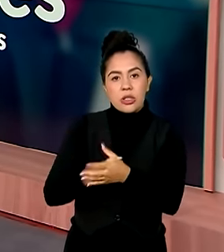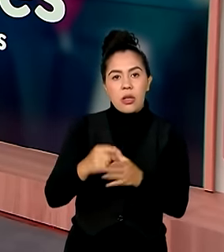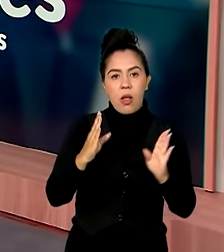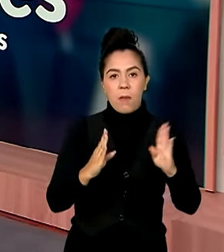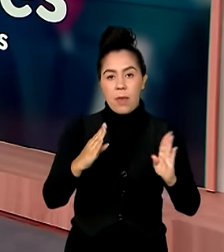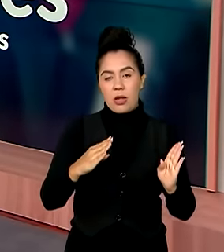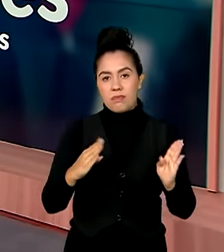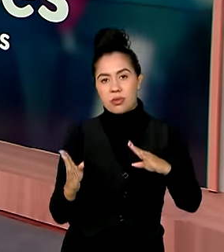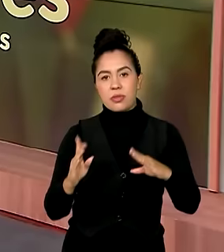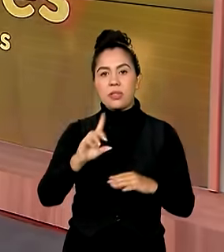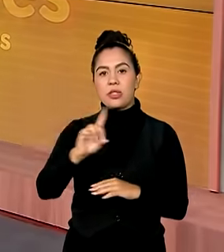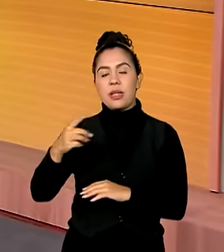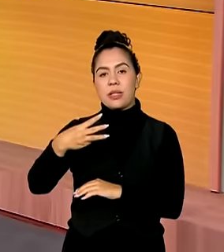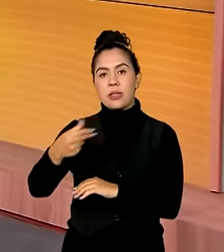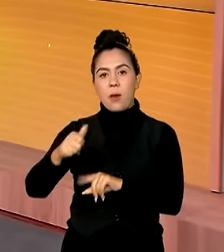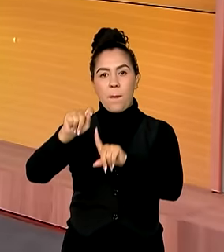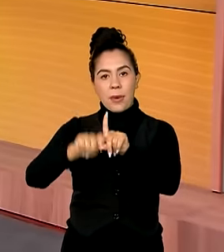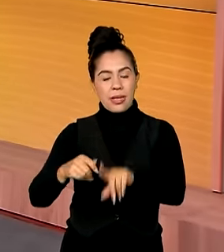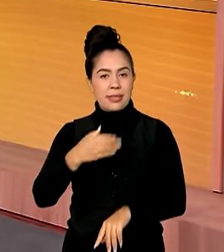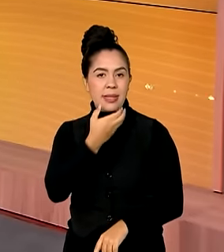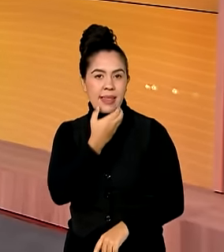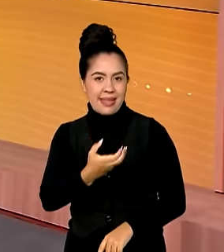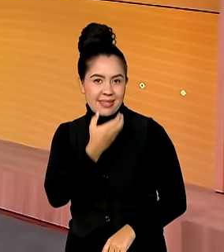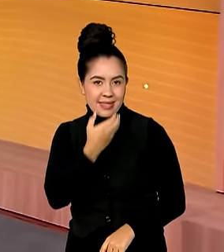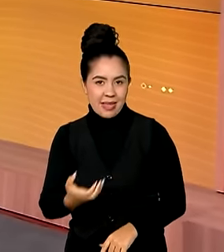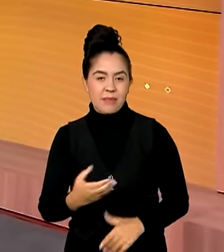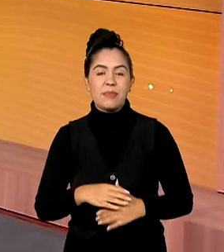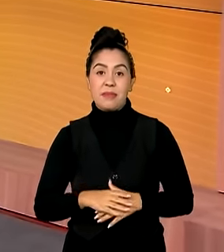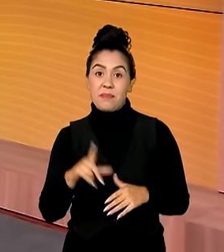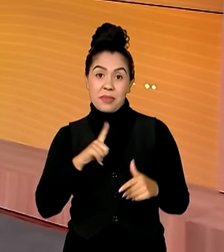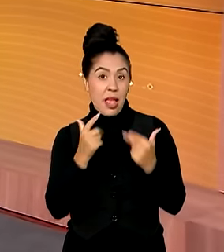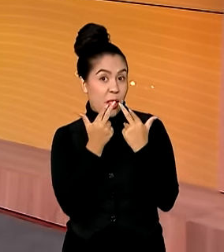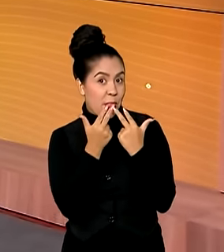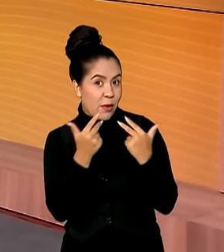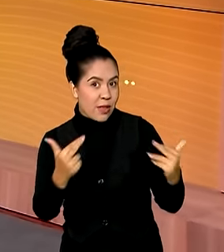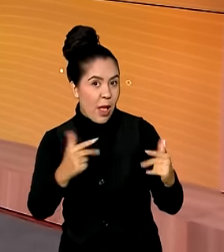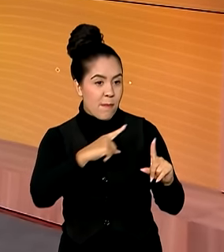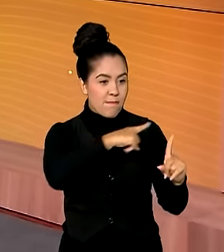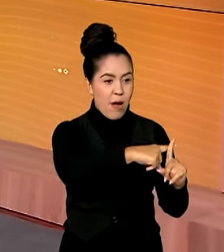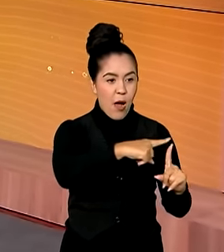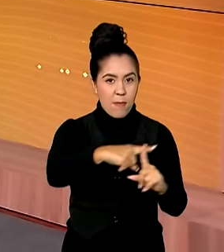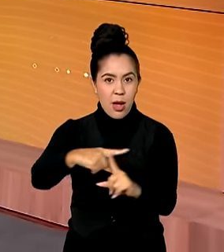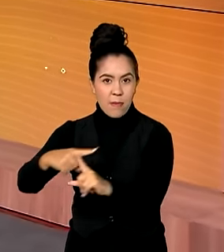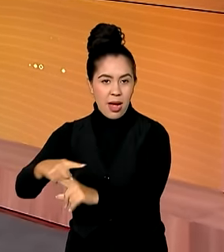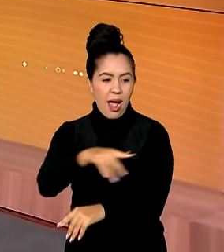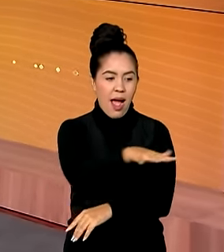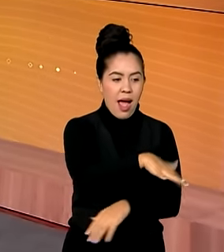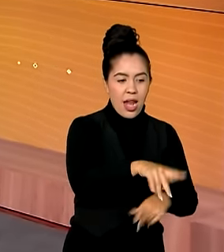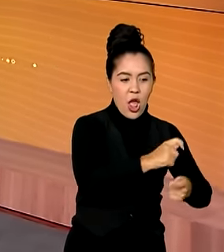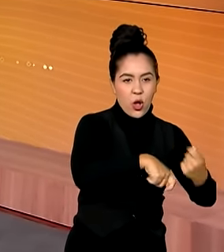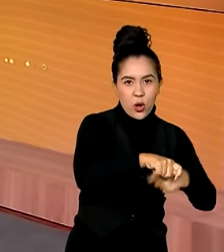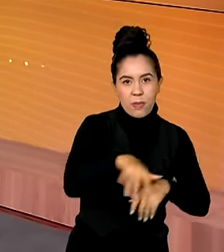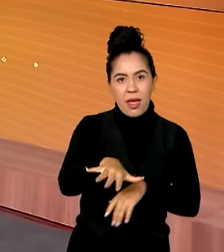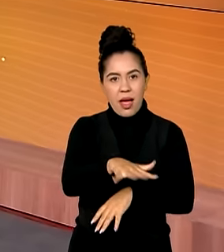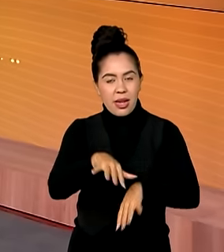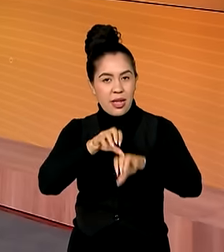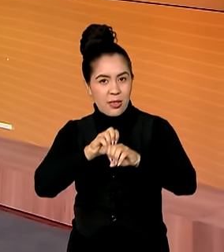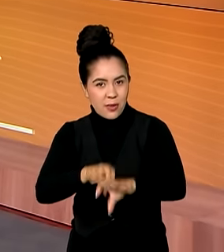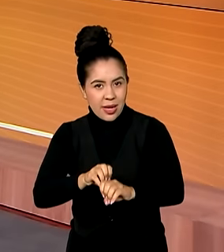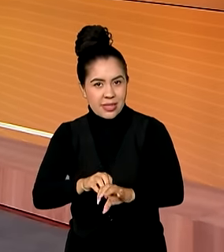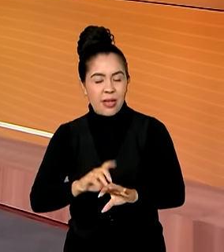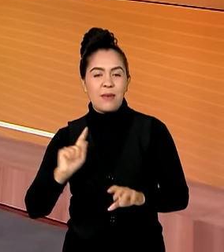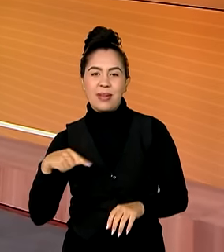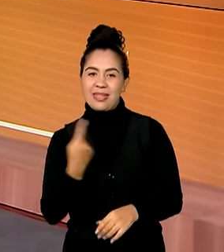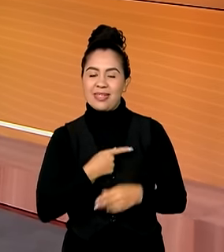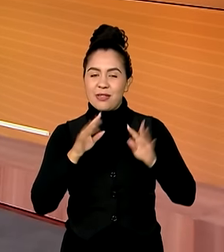31 de dezembro. É isso, boas notícias na economia e na educação para a gente terminar a semana com